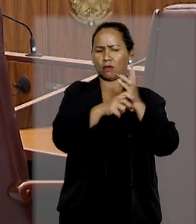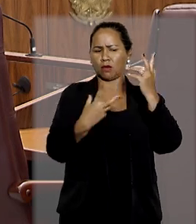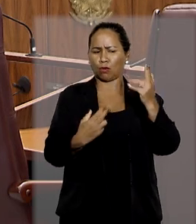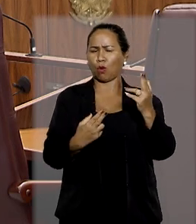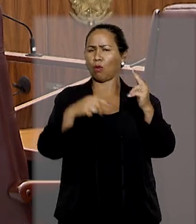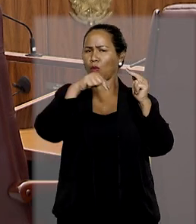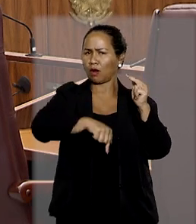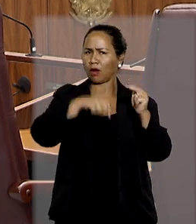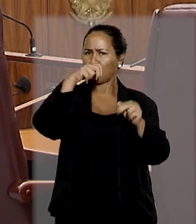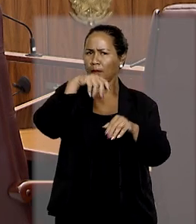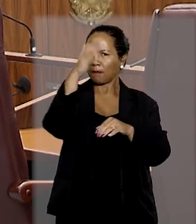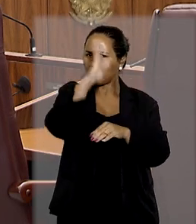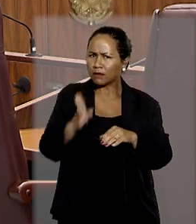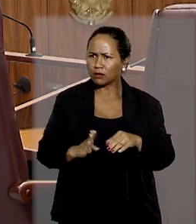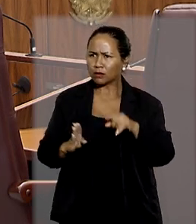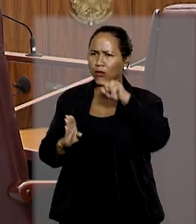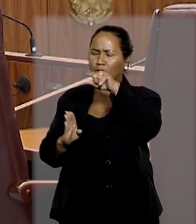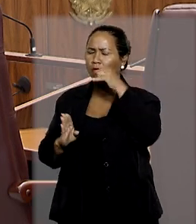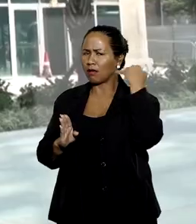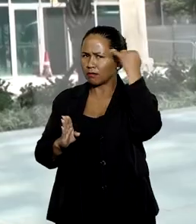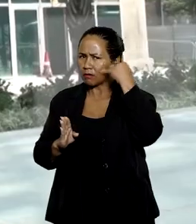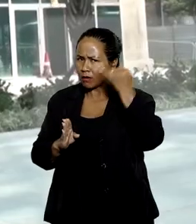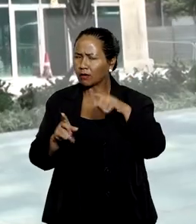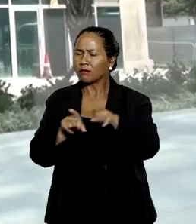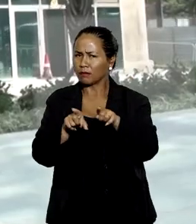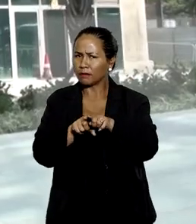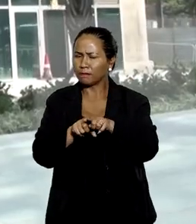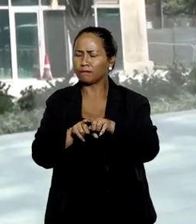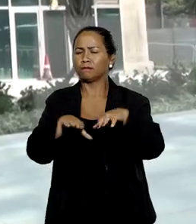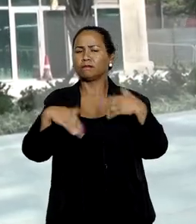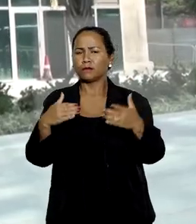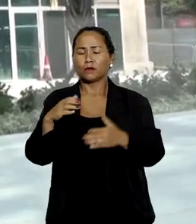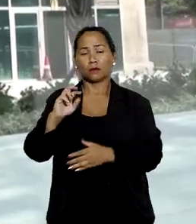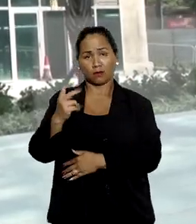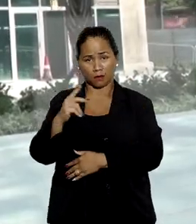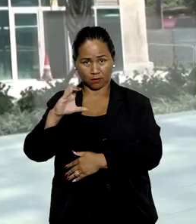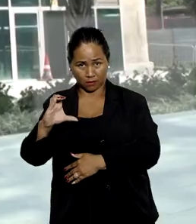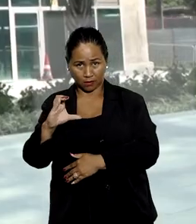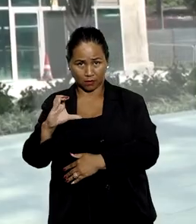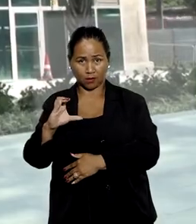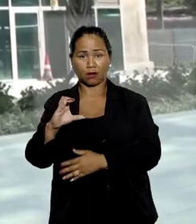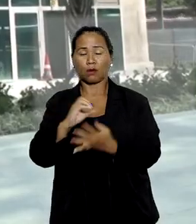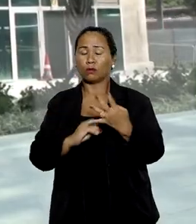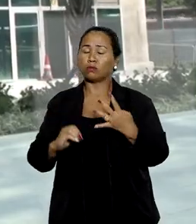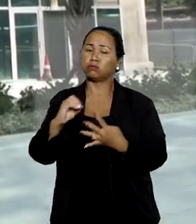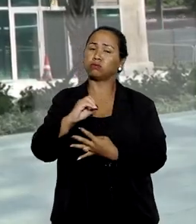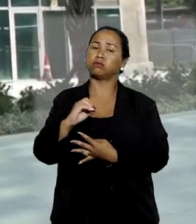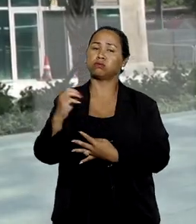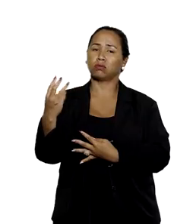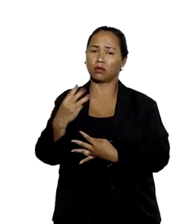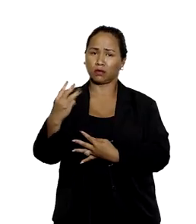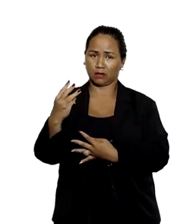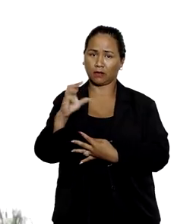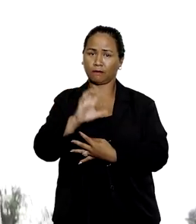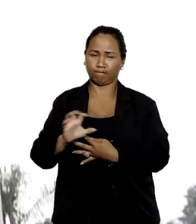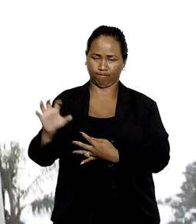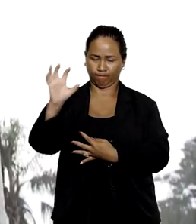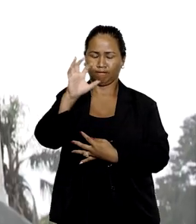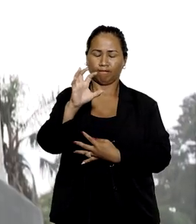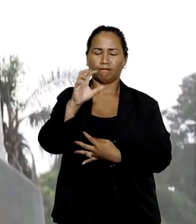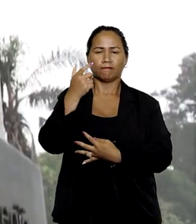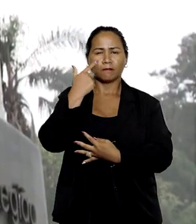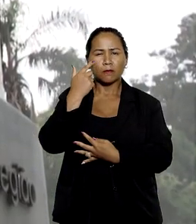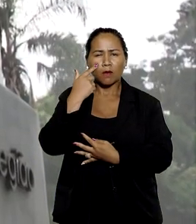espanhola, mas sem previsão no Brasil. Em abescorpos, impetrado no Tribunal Regional Federal da Terceira Região, a